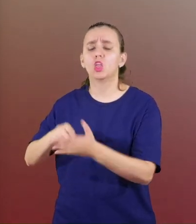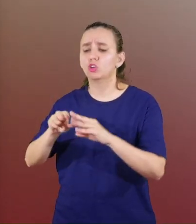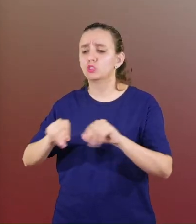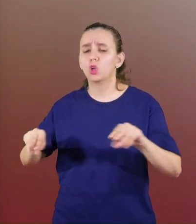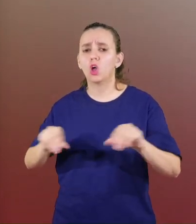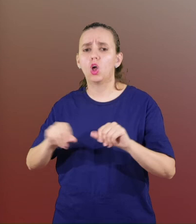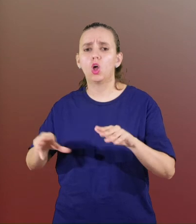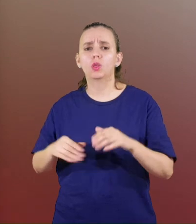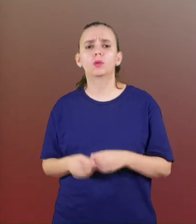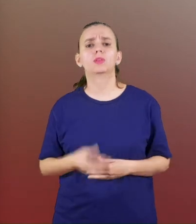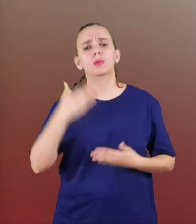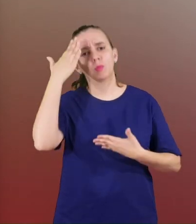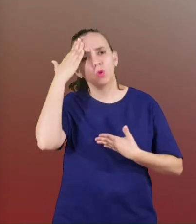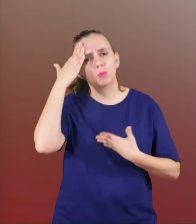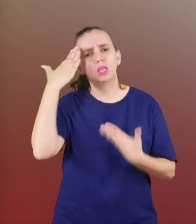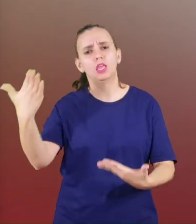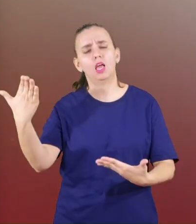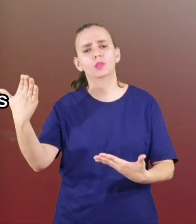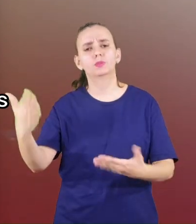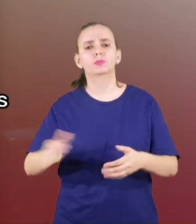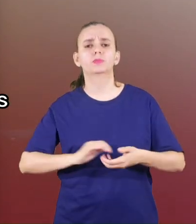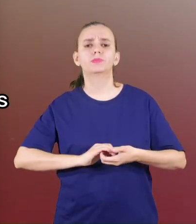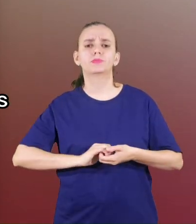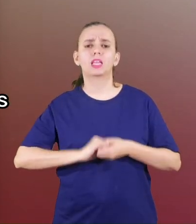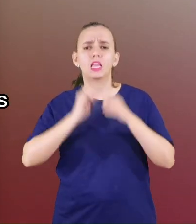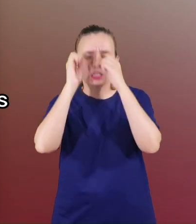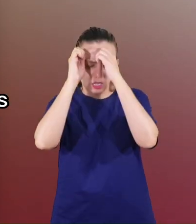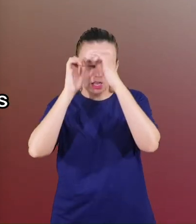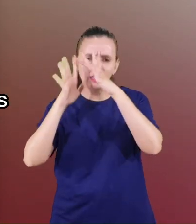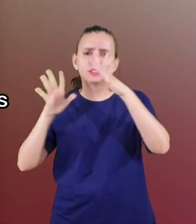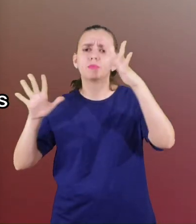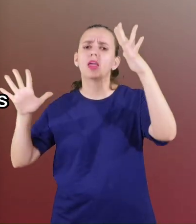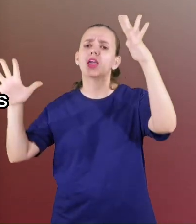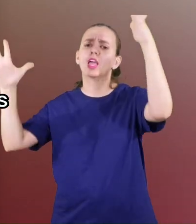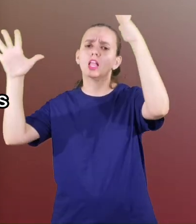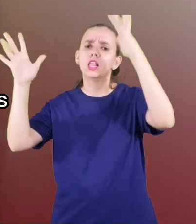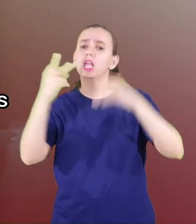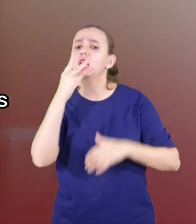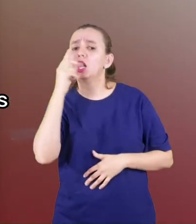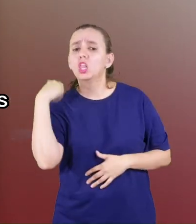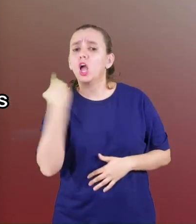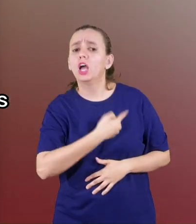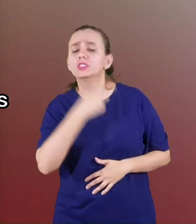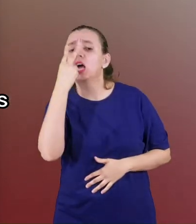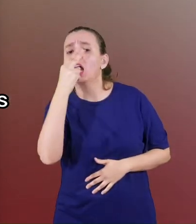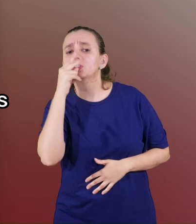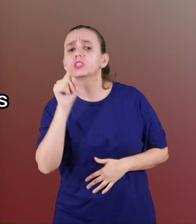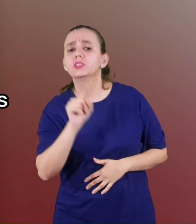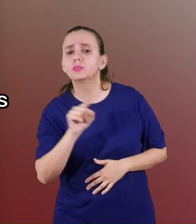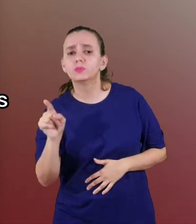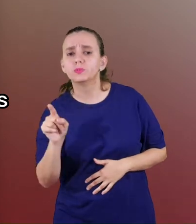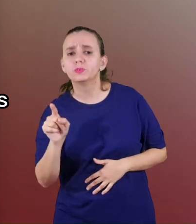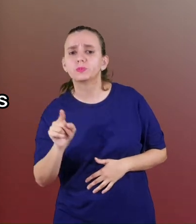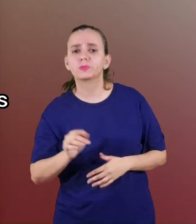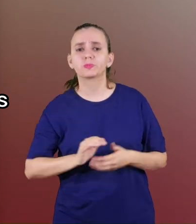Então, muito obrigado por esse esclarecimento do que nós achamos.